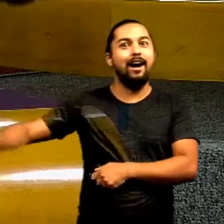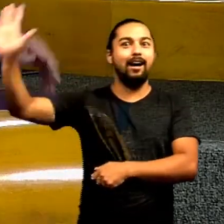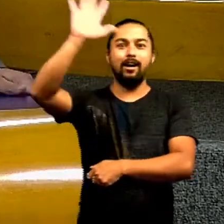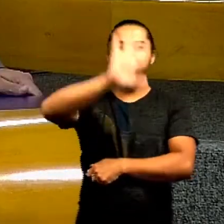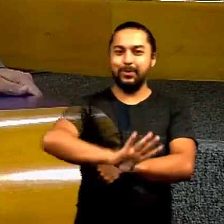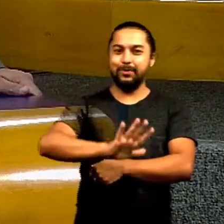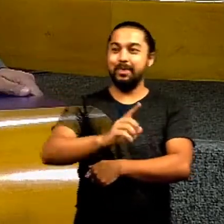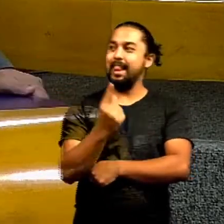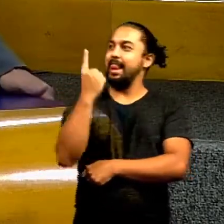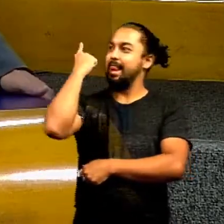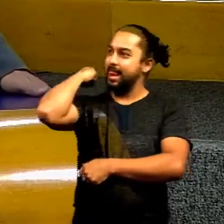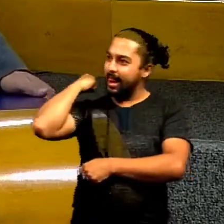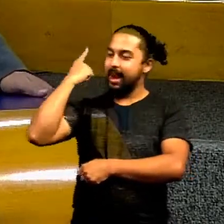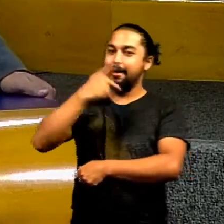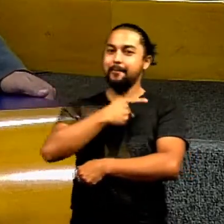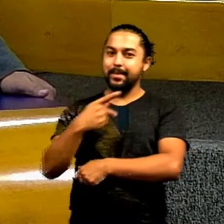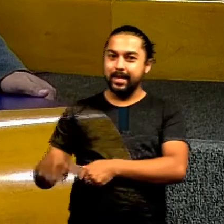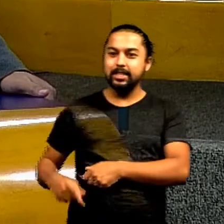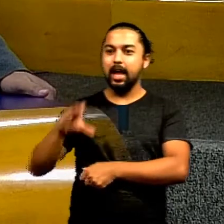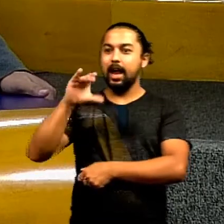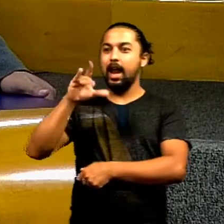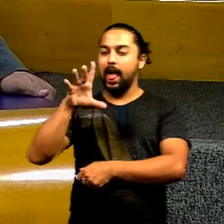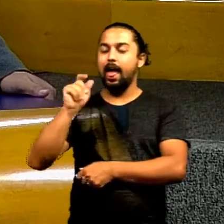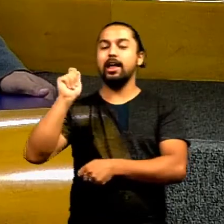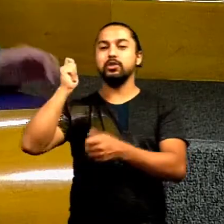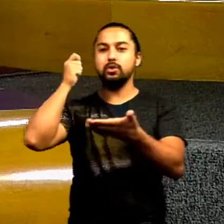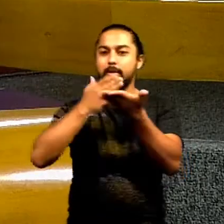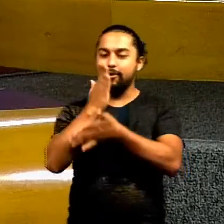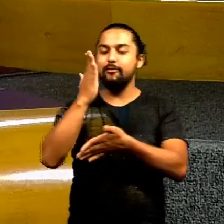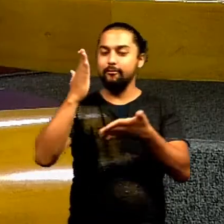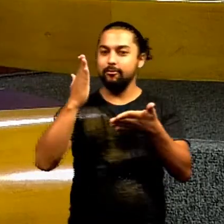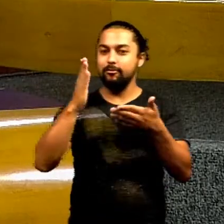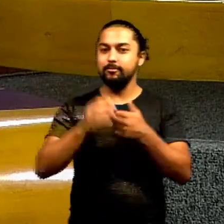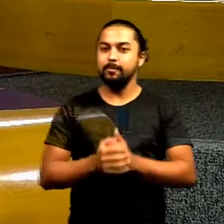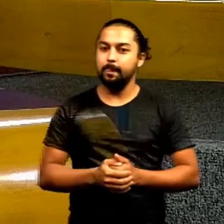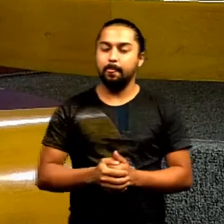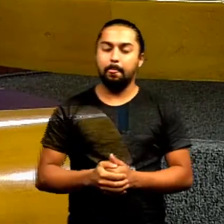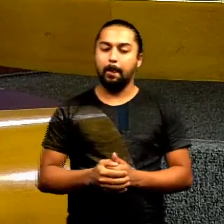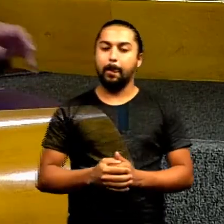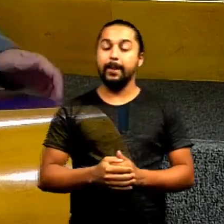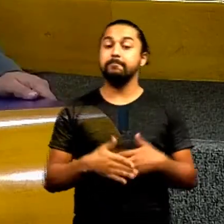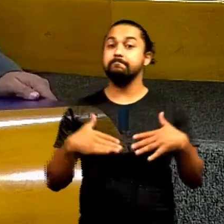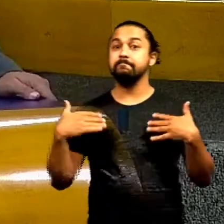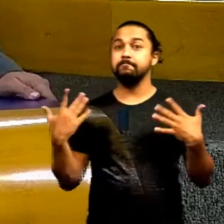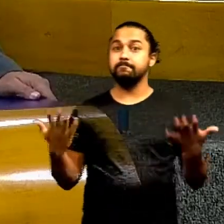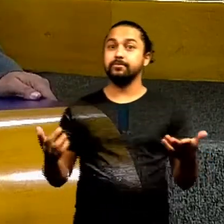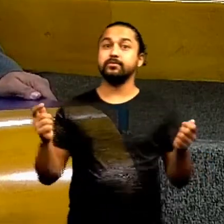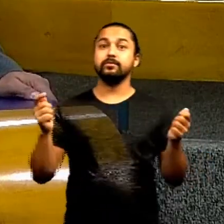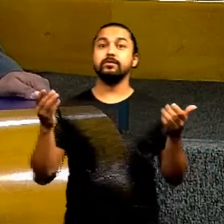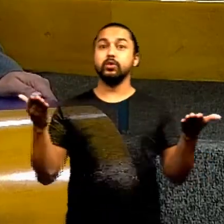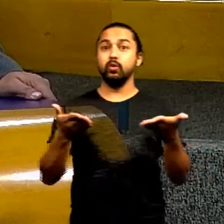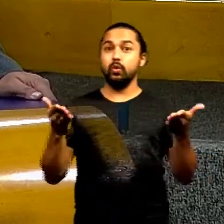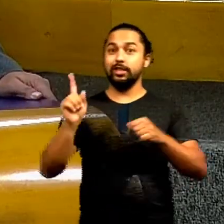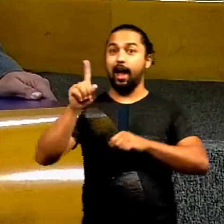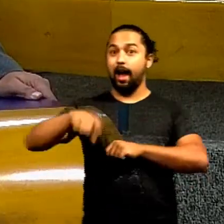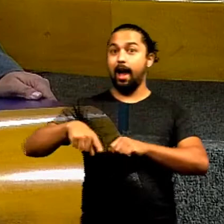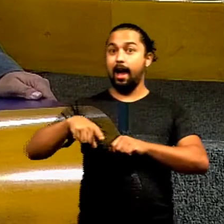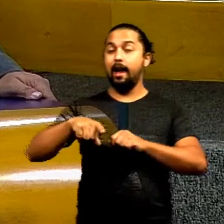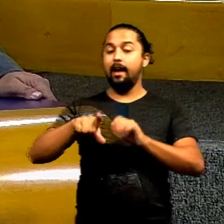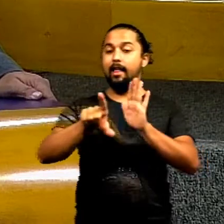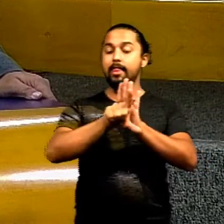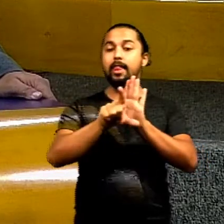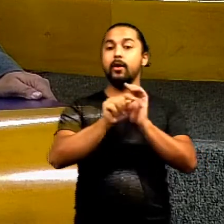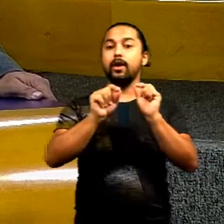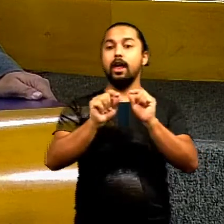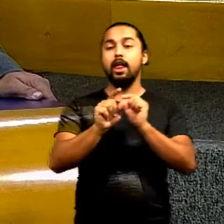Excelência era presidente Vossa Excelência homologou essa lei aqui então é hoje ela é uma lei que se nascer